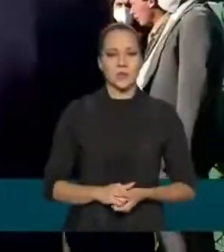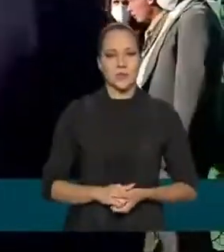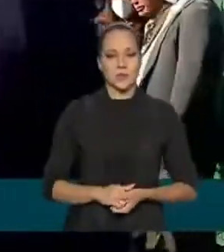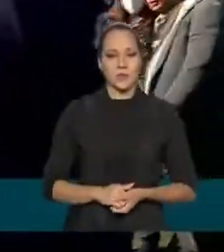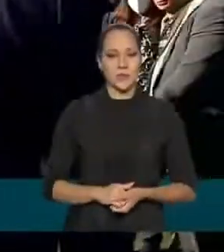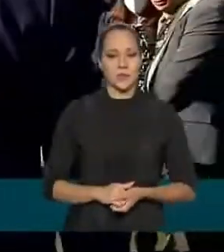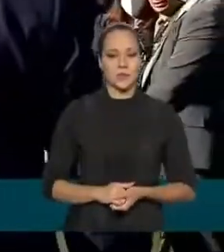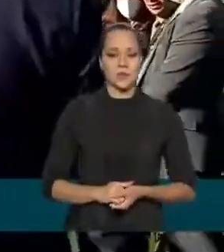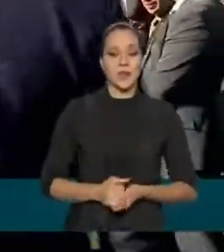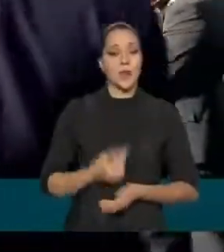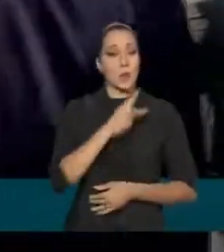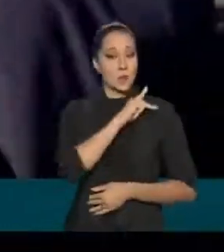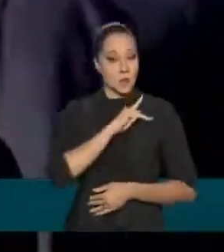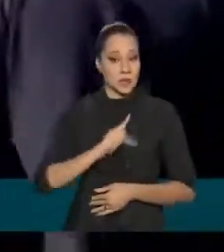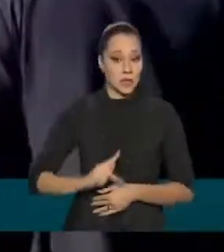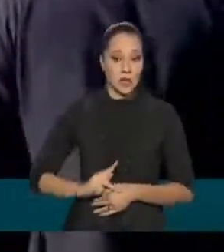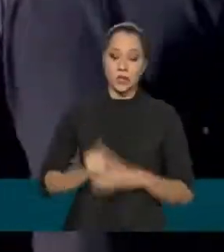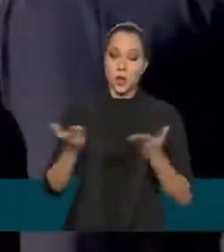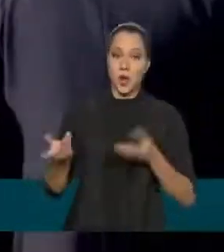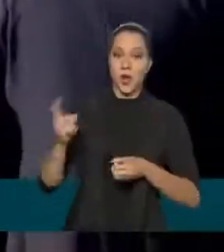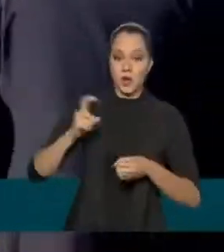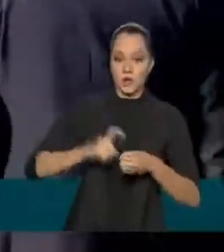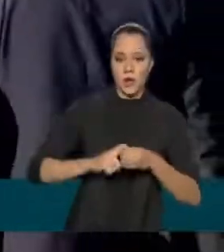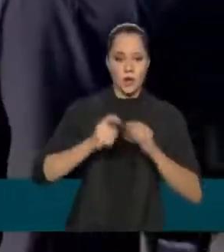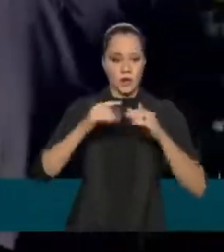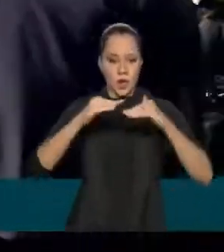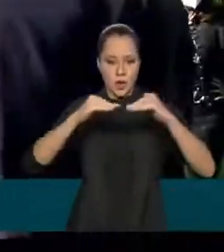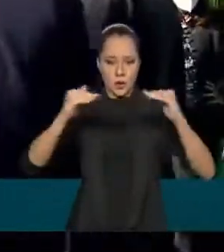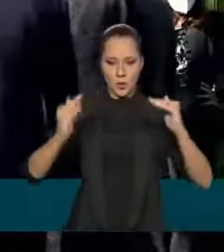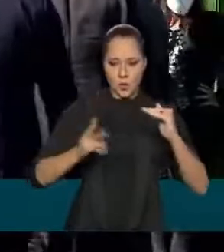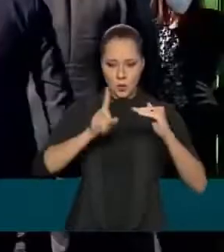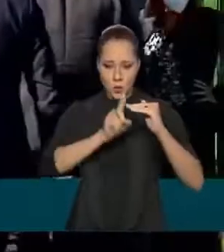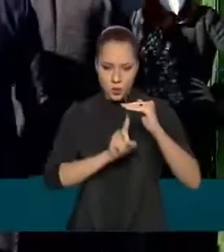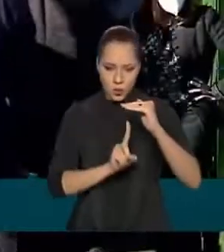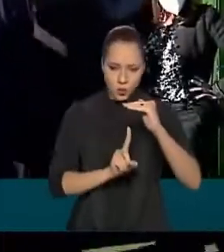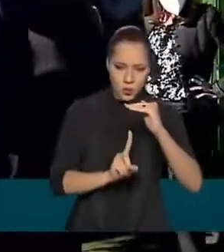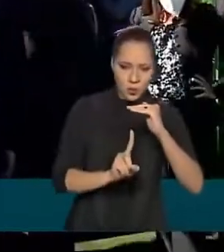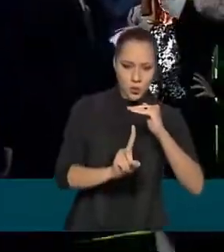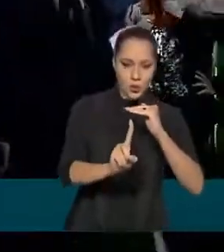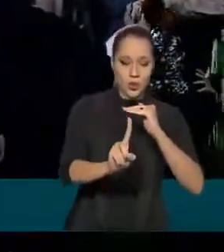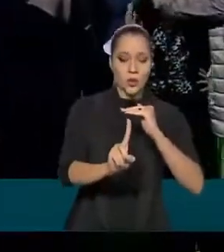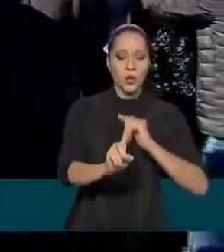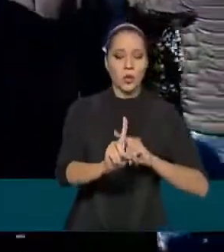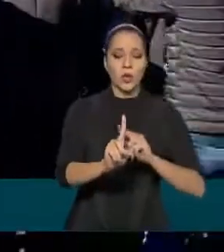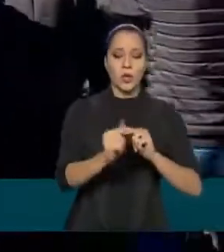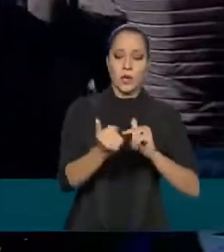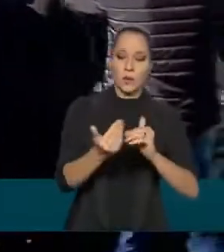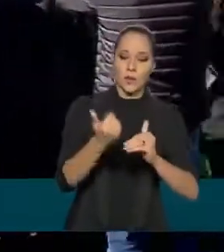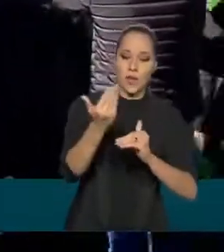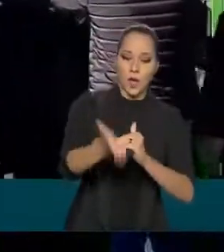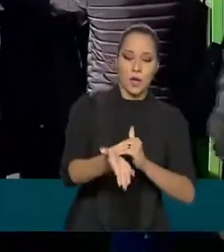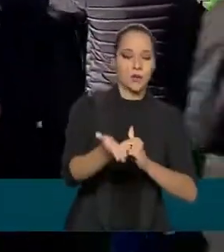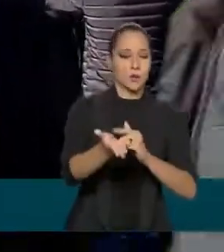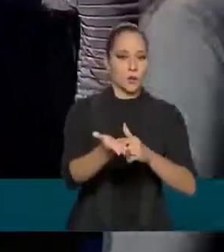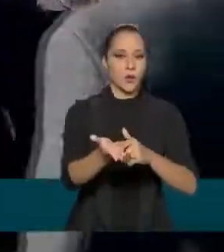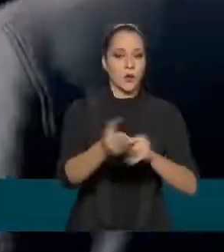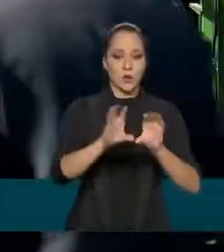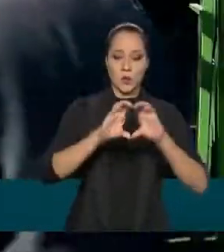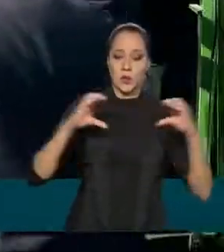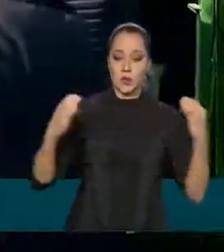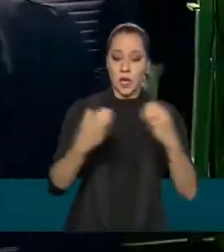O presidente agora volta ali para o túnel, que liga o gramado à parte interna do estádio.